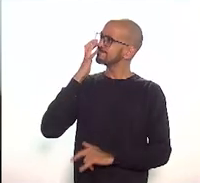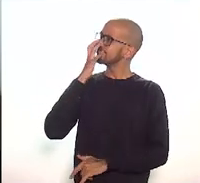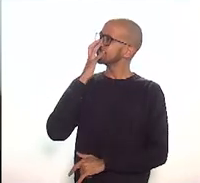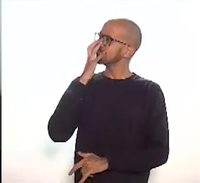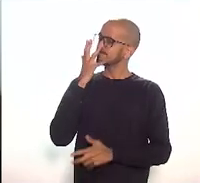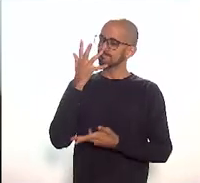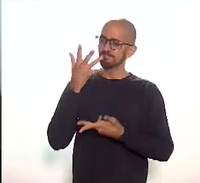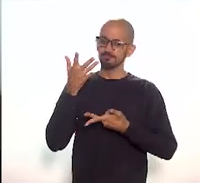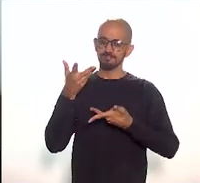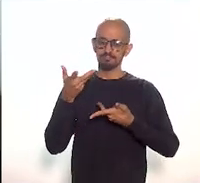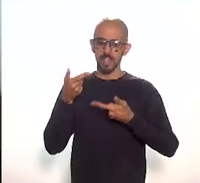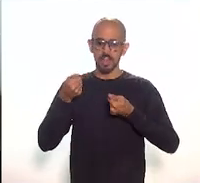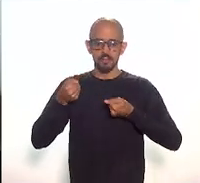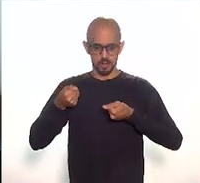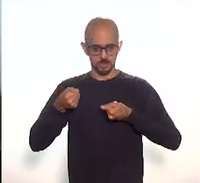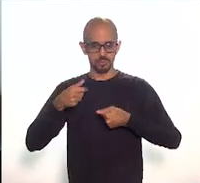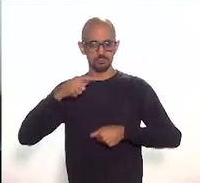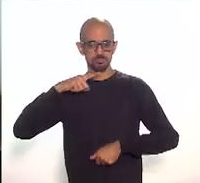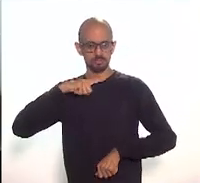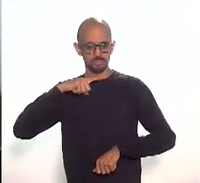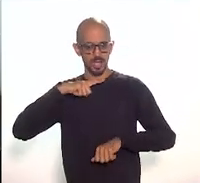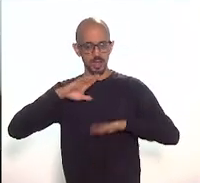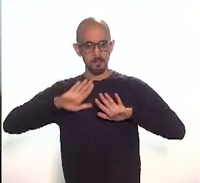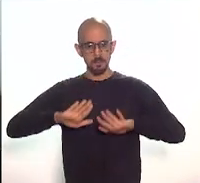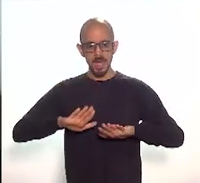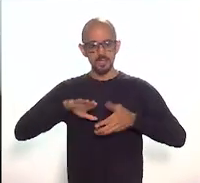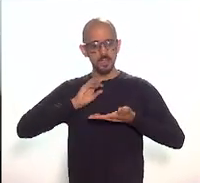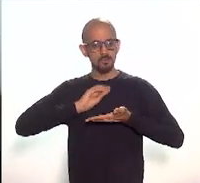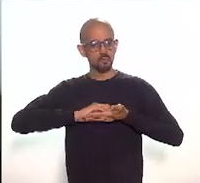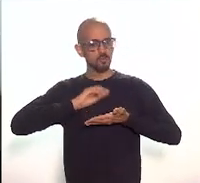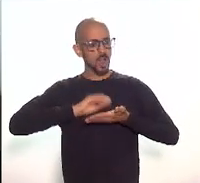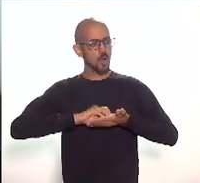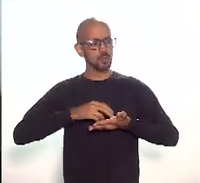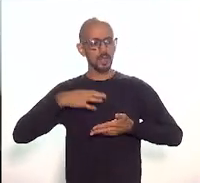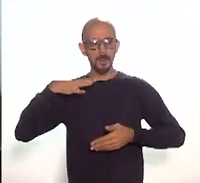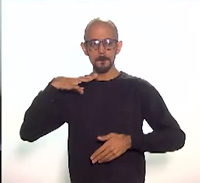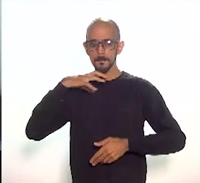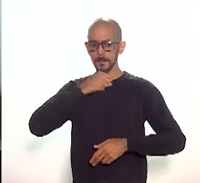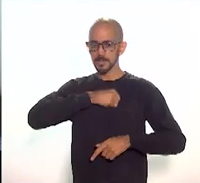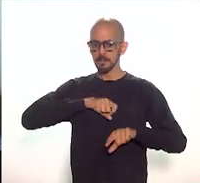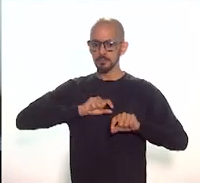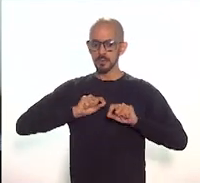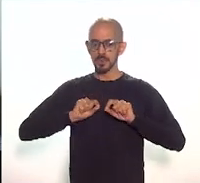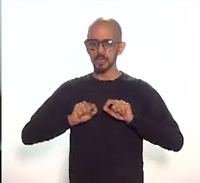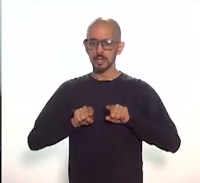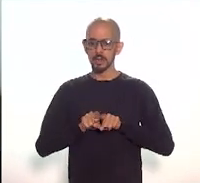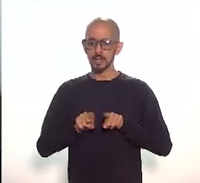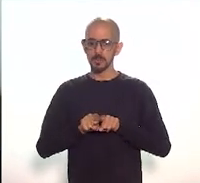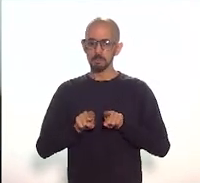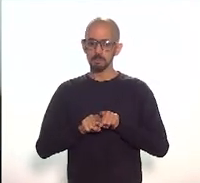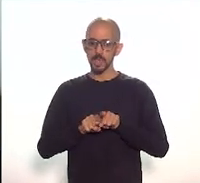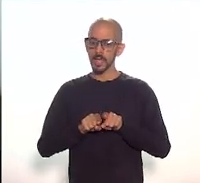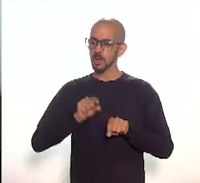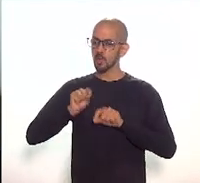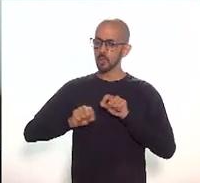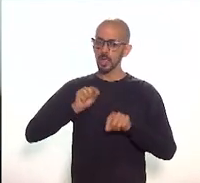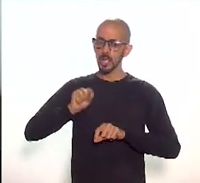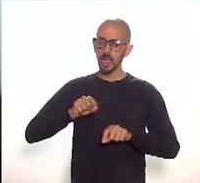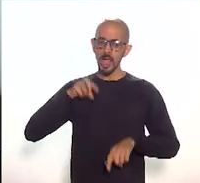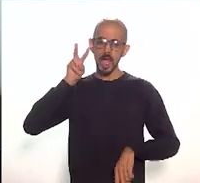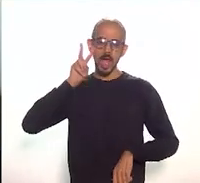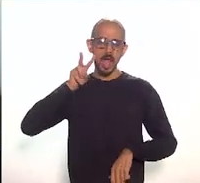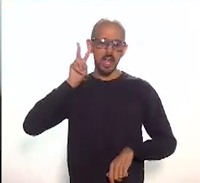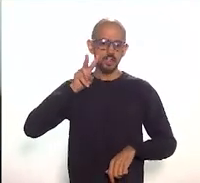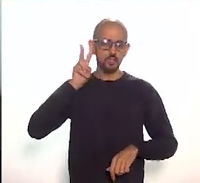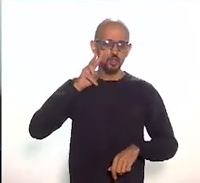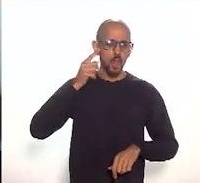voltam pelas peculiaridades arquitetônicas, culturais e históricas de tantos